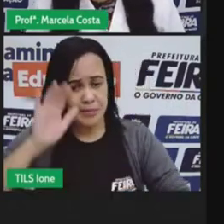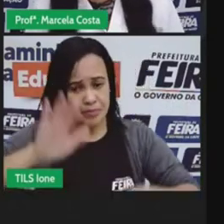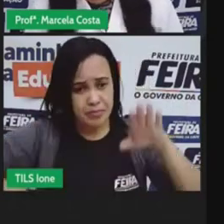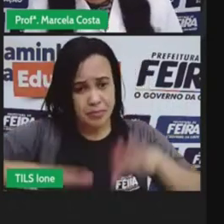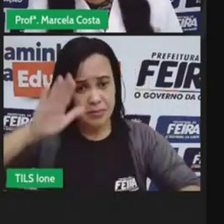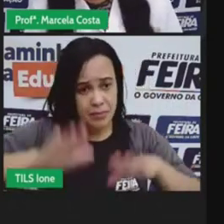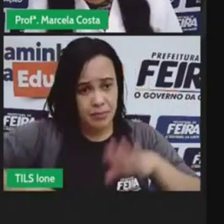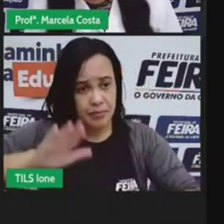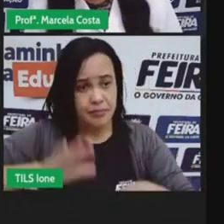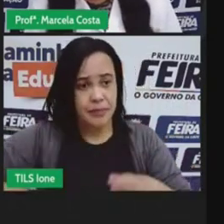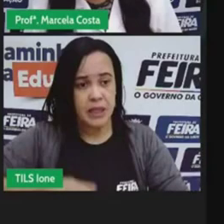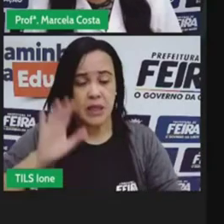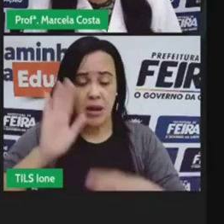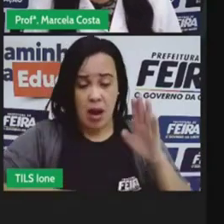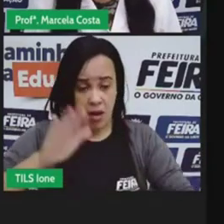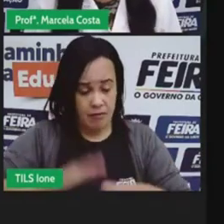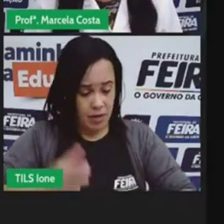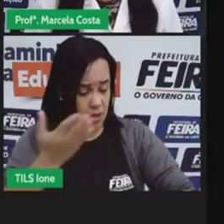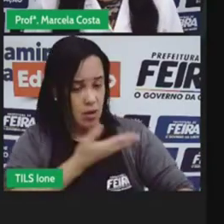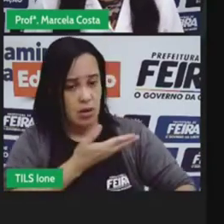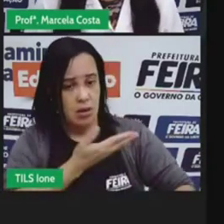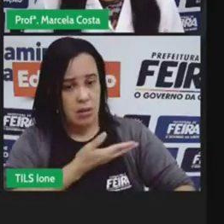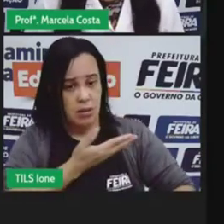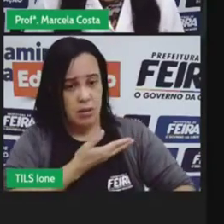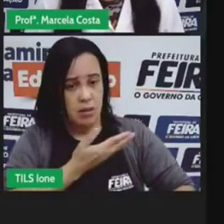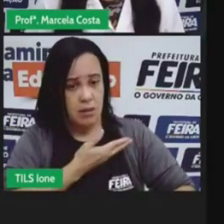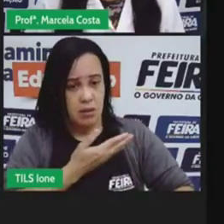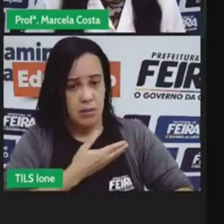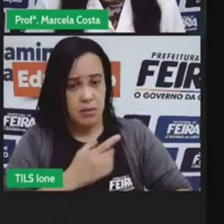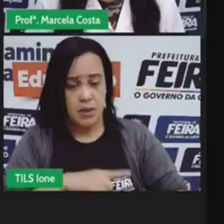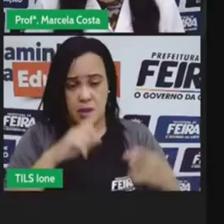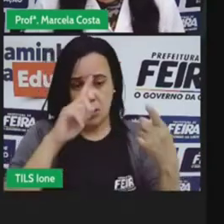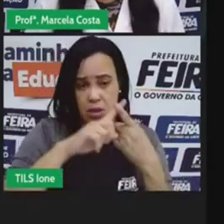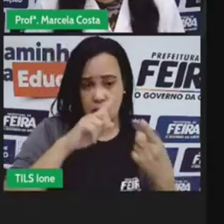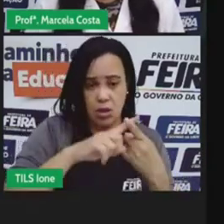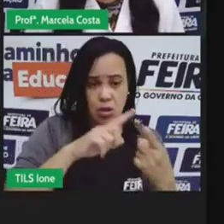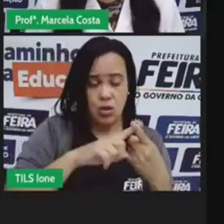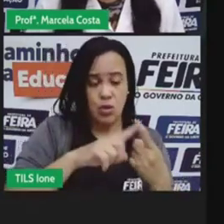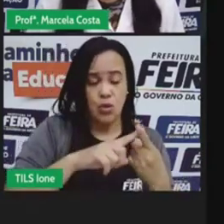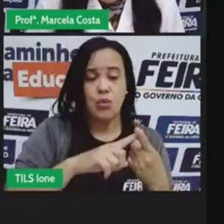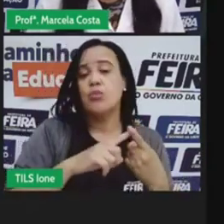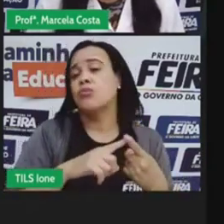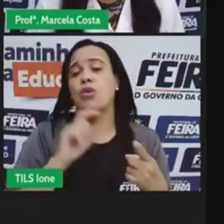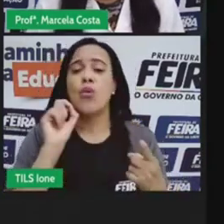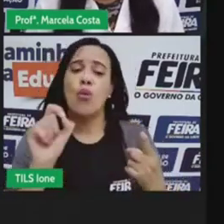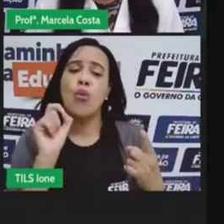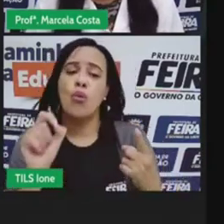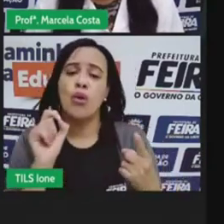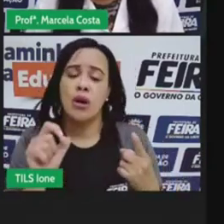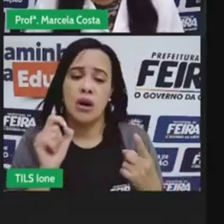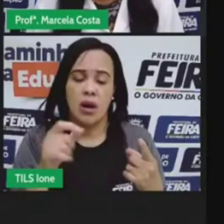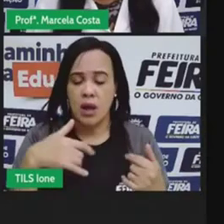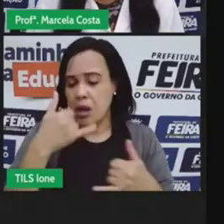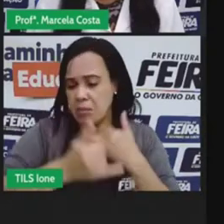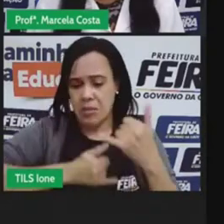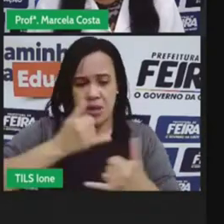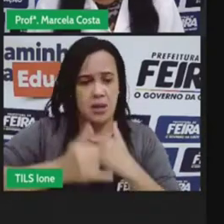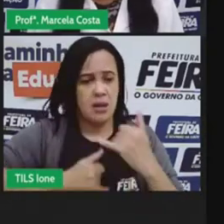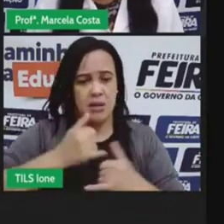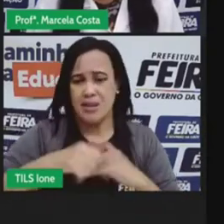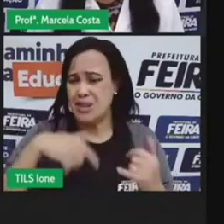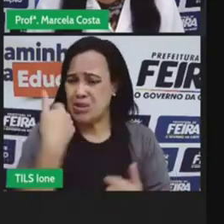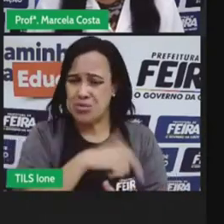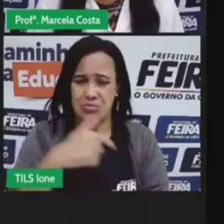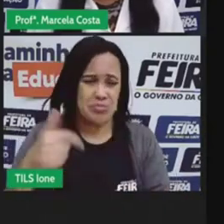necessidade né? Por exemplo se o seu colega ele não tem nenhum brinquedo todos